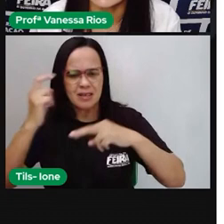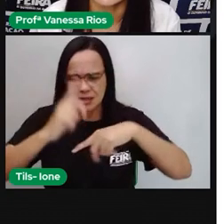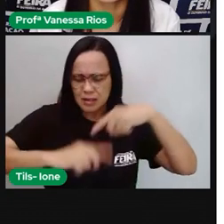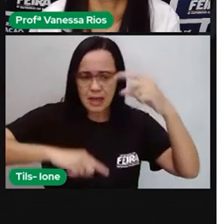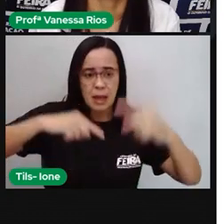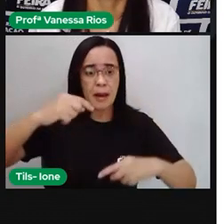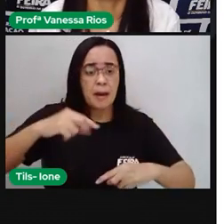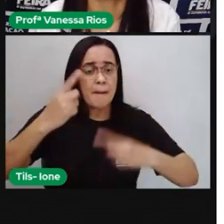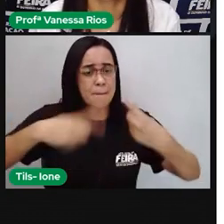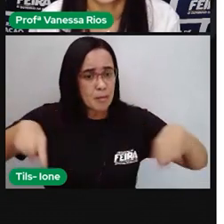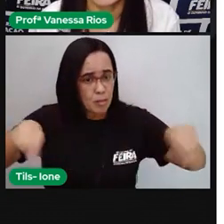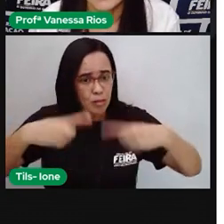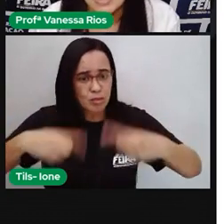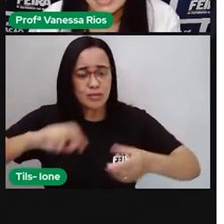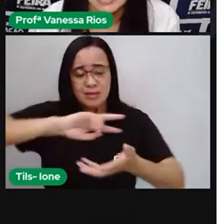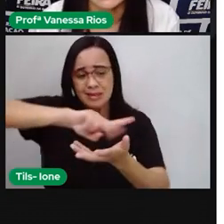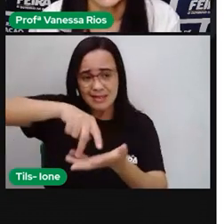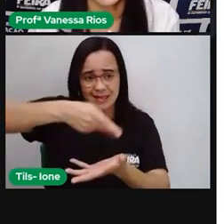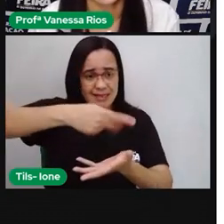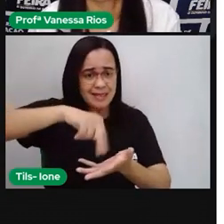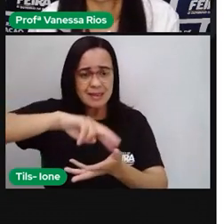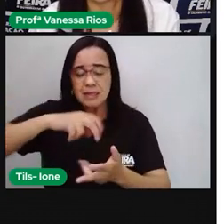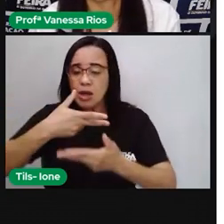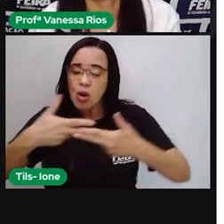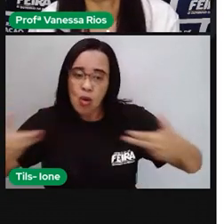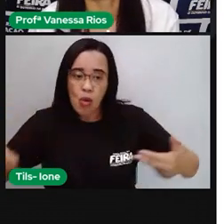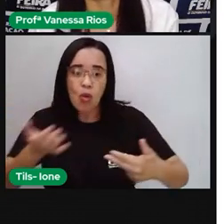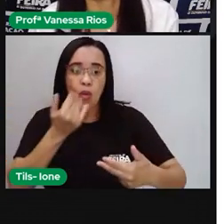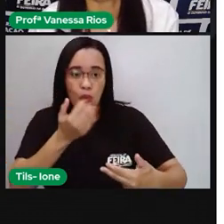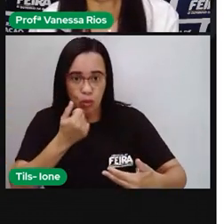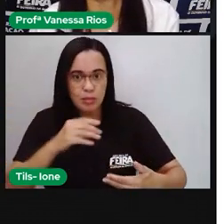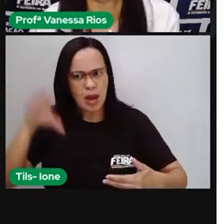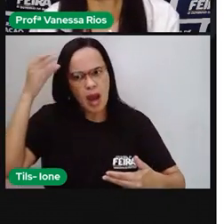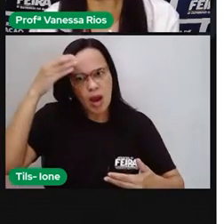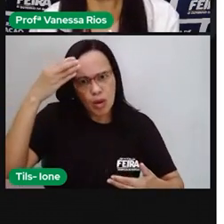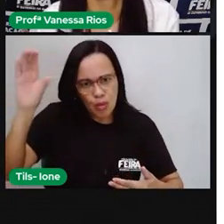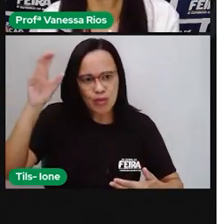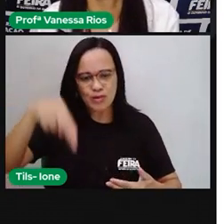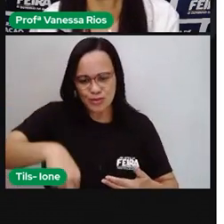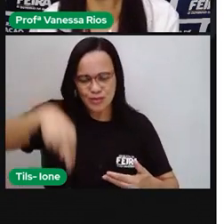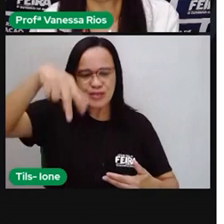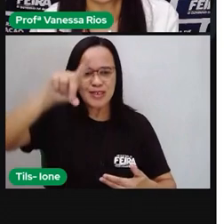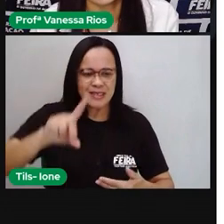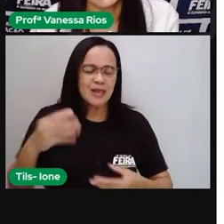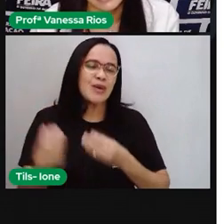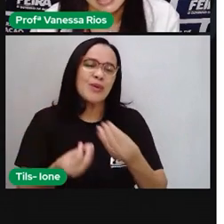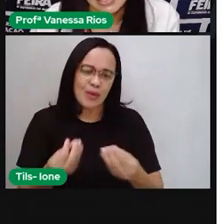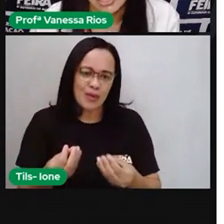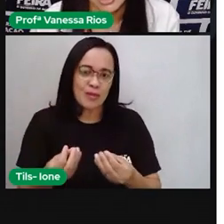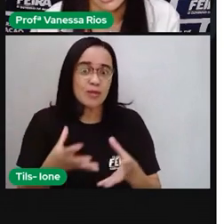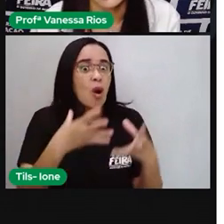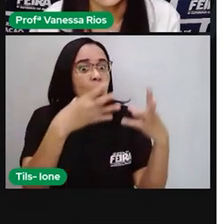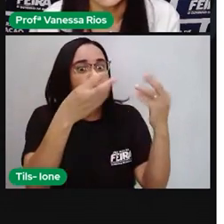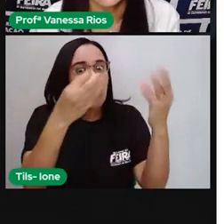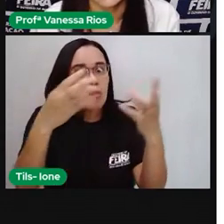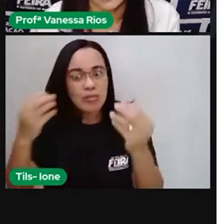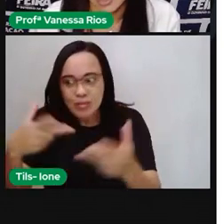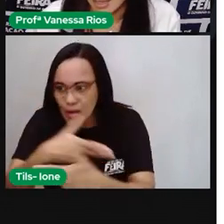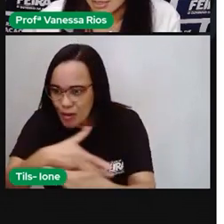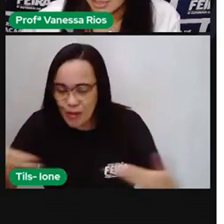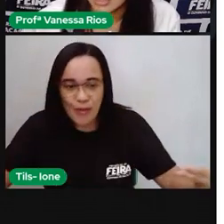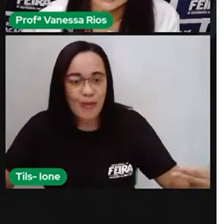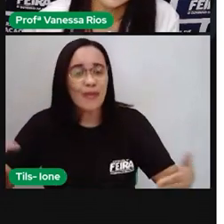danças, das comidas, a cultura nordestina aí passa por muitas outras riquezas, né? E